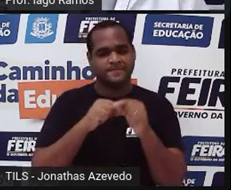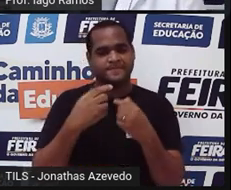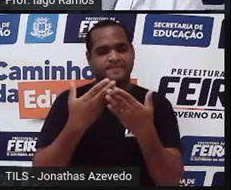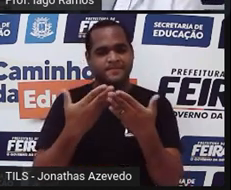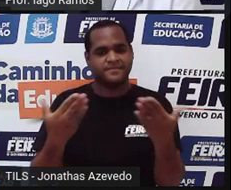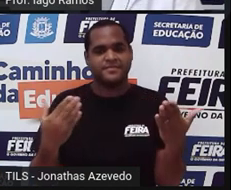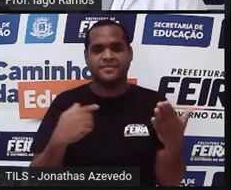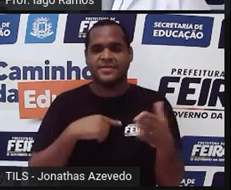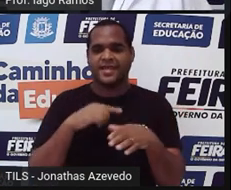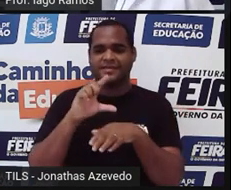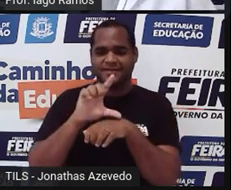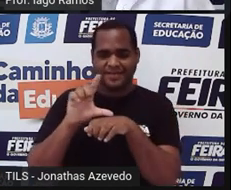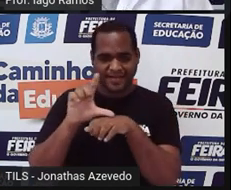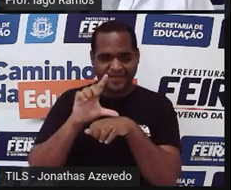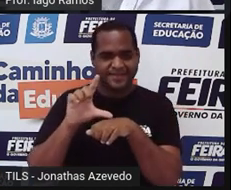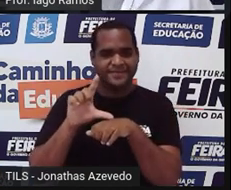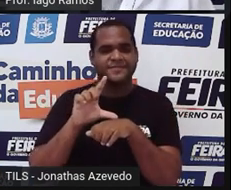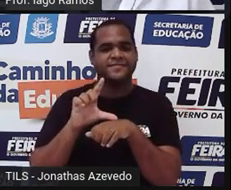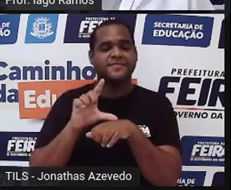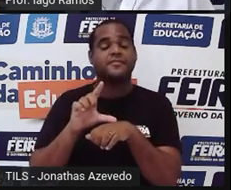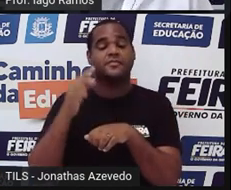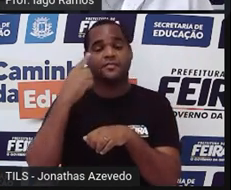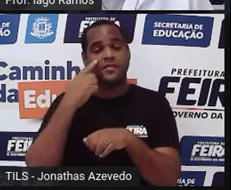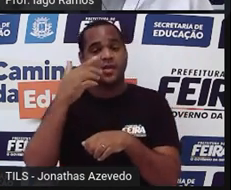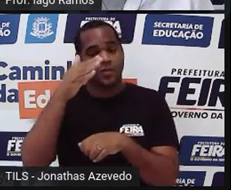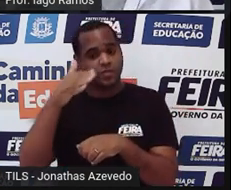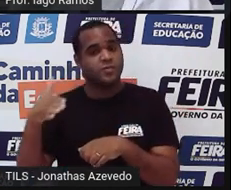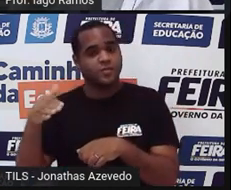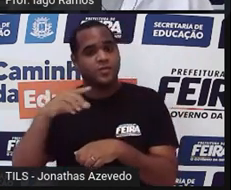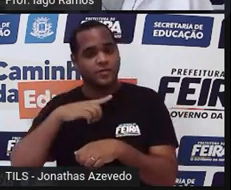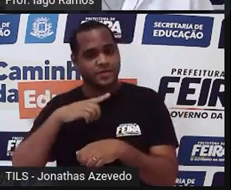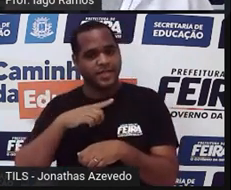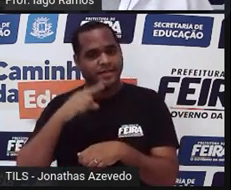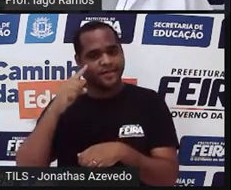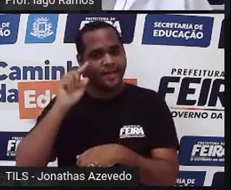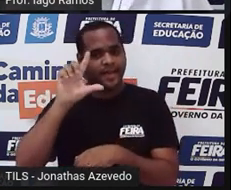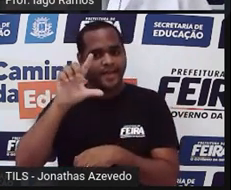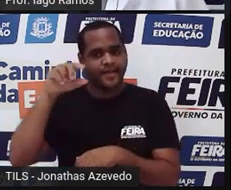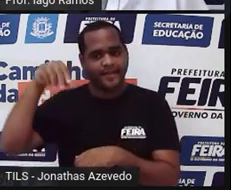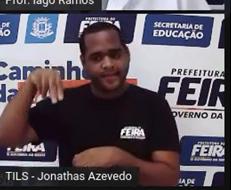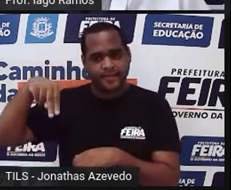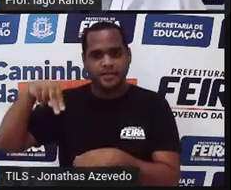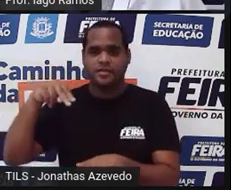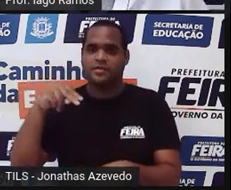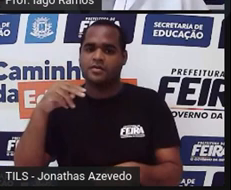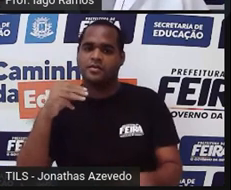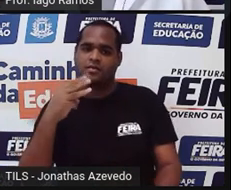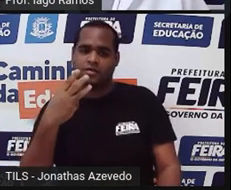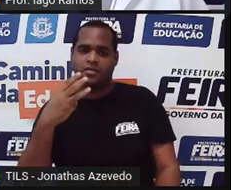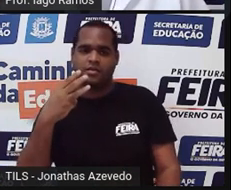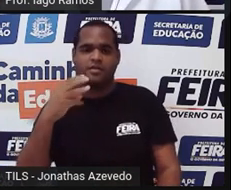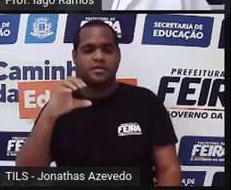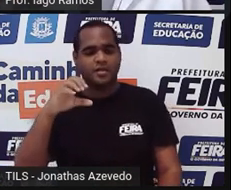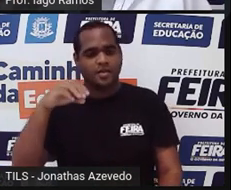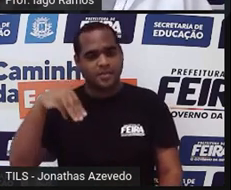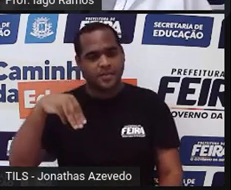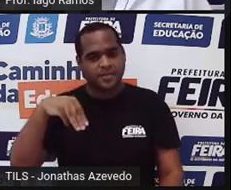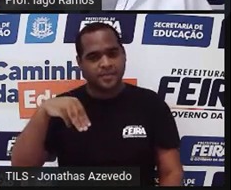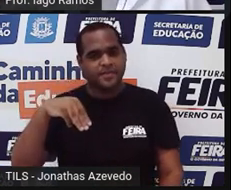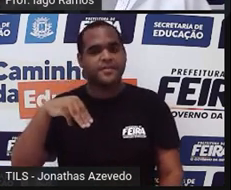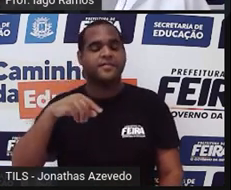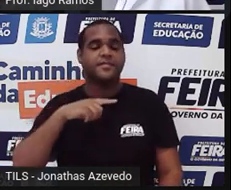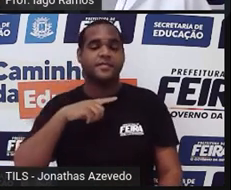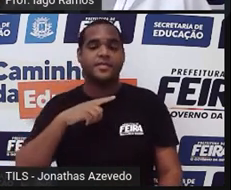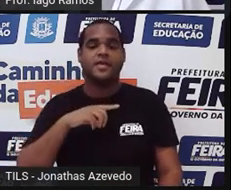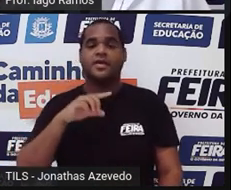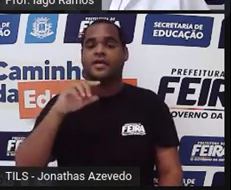fiz ali lilás. Um lado desse triângulo que vai do vértice L até o M, mede 3 centímetros. O lado